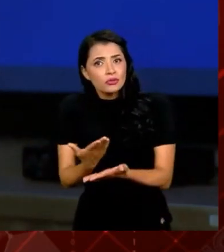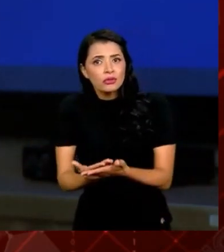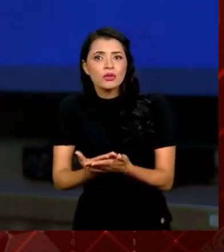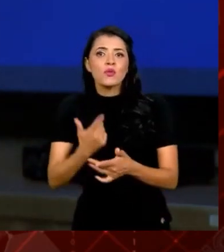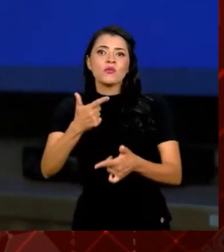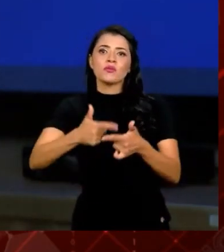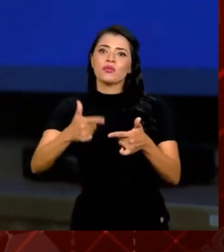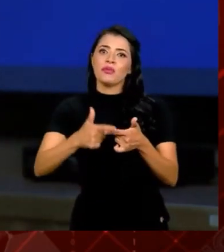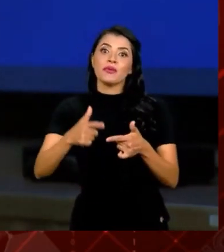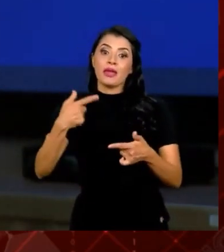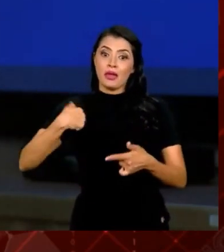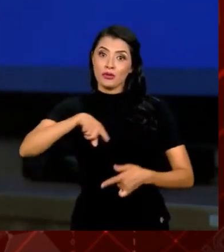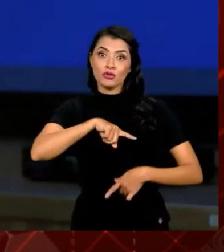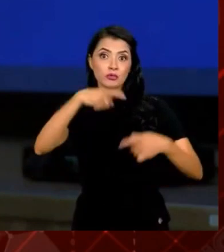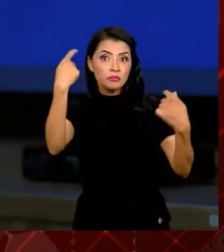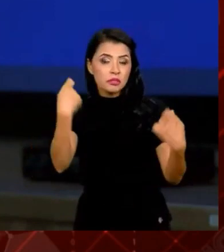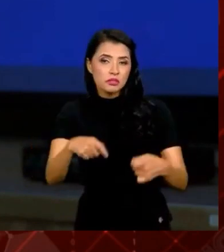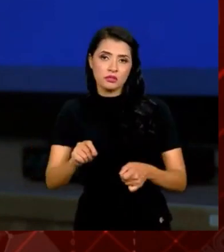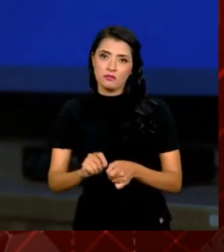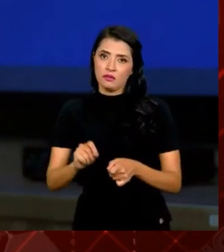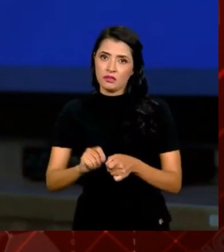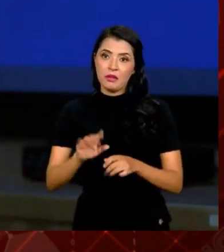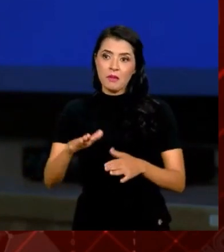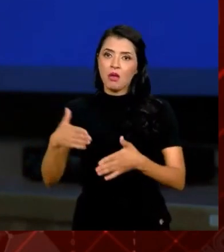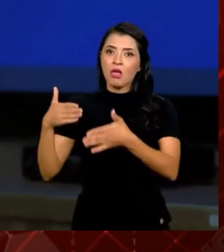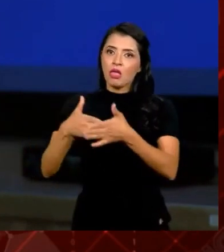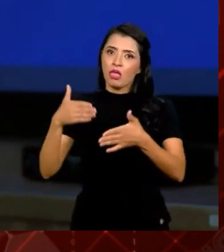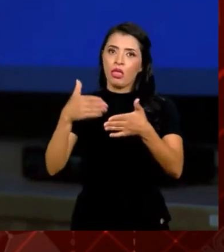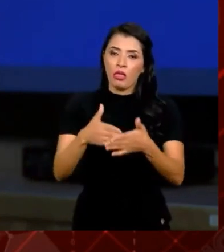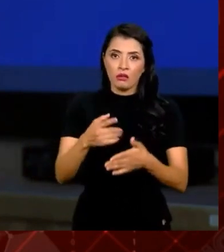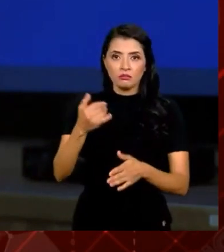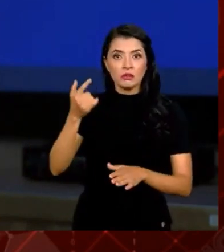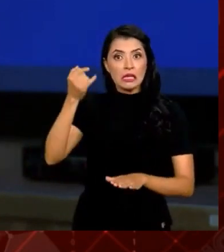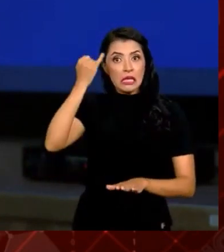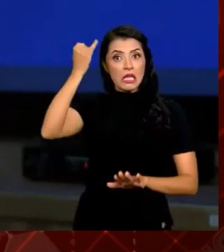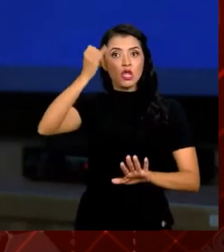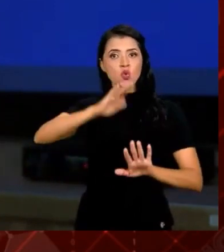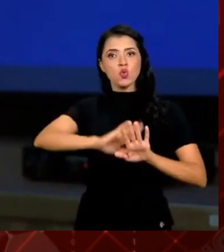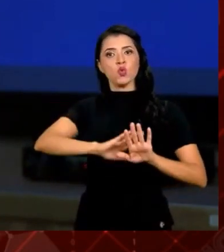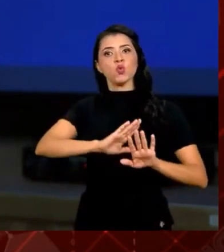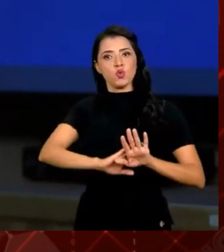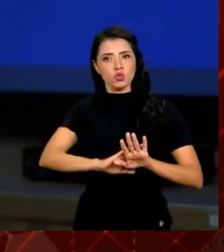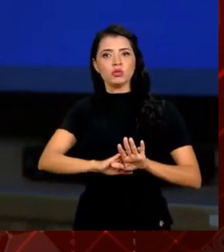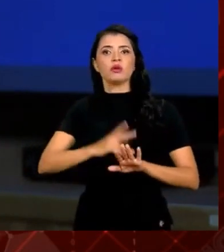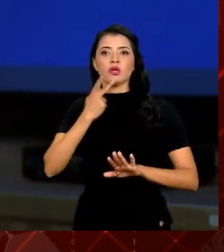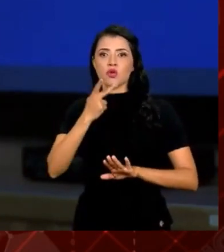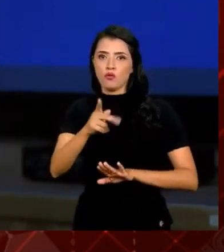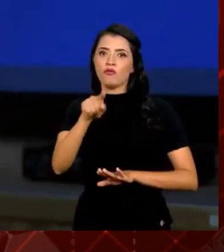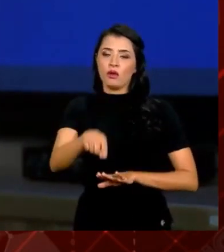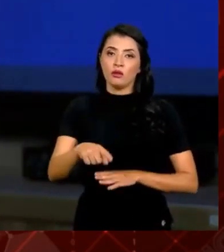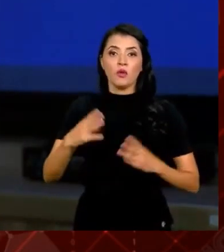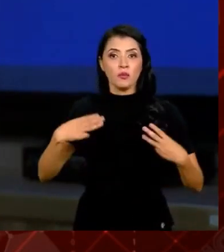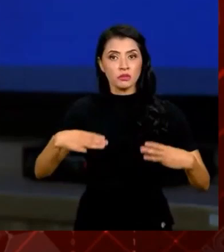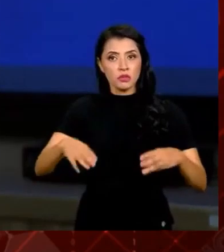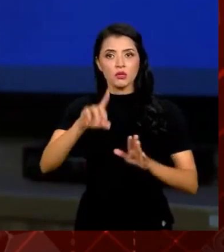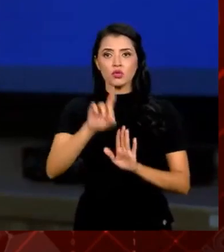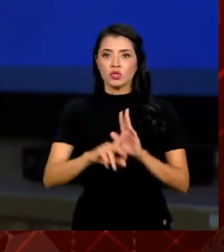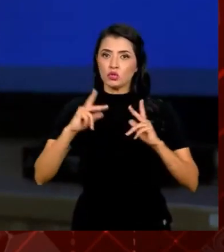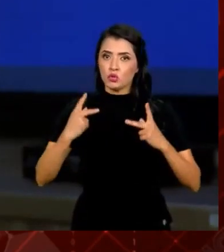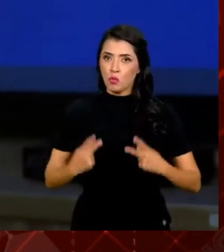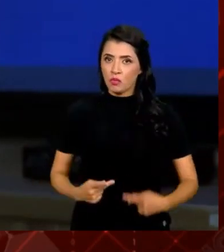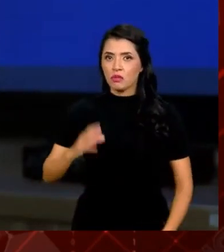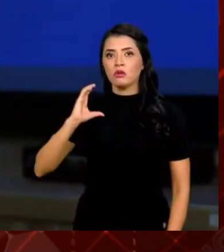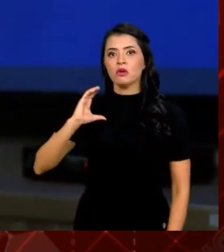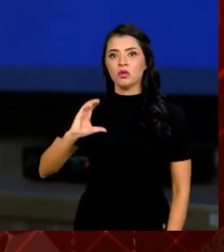o problema é que nós precisamos fazer. Agora você falou, nós encontramos uma barreira ideológica. Aí eu digo com todas as letras, o Ministério dos Direitos Humanos e da